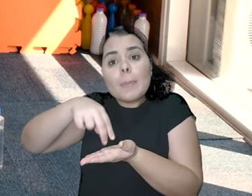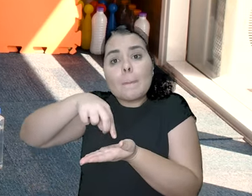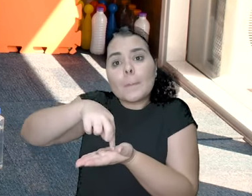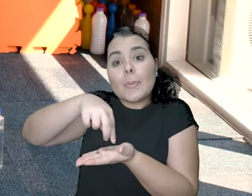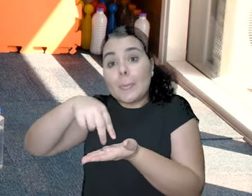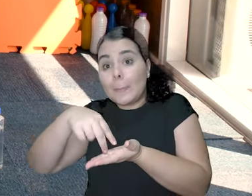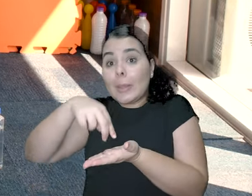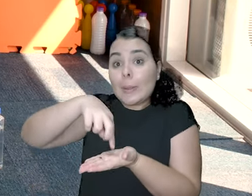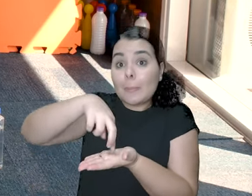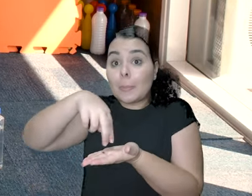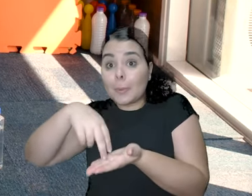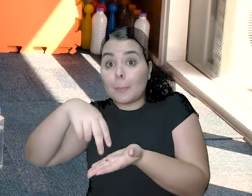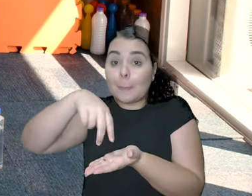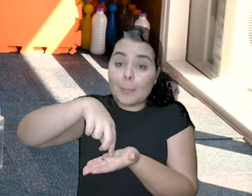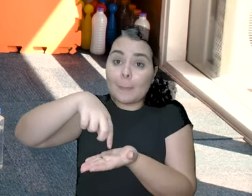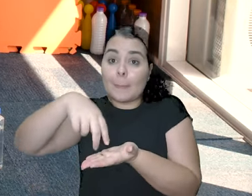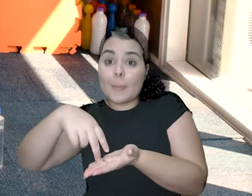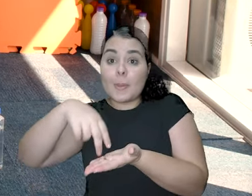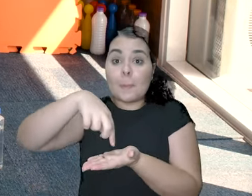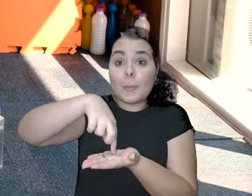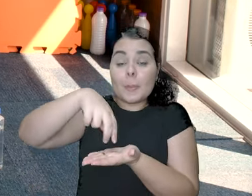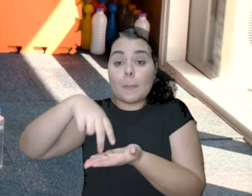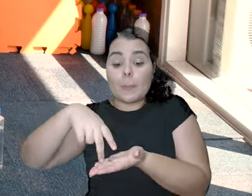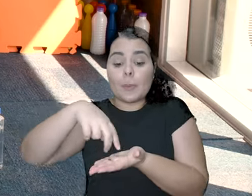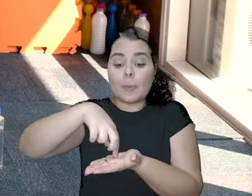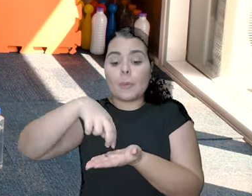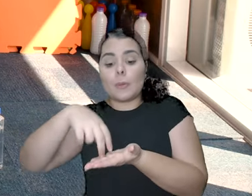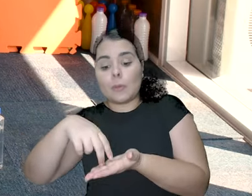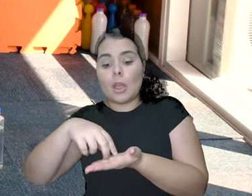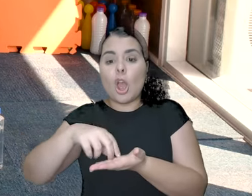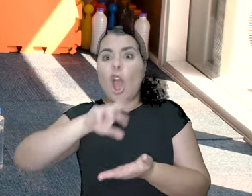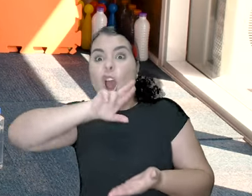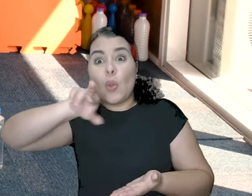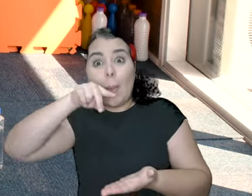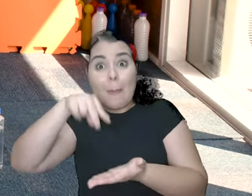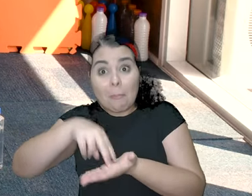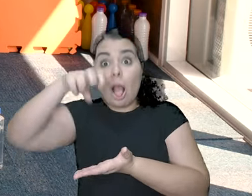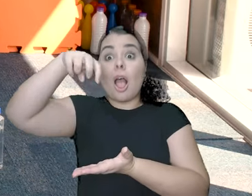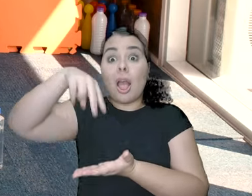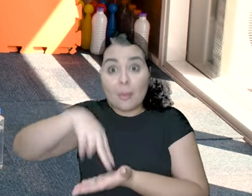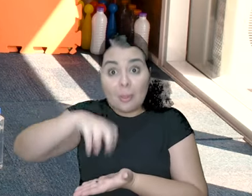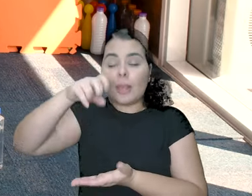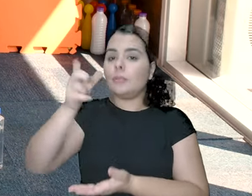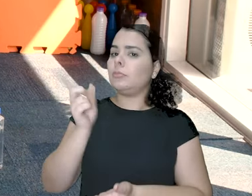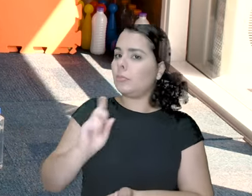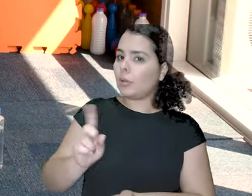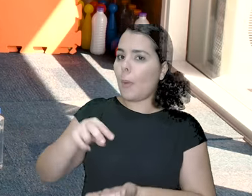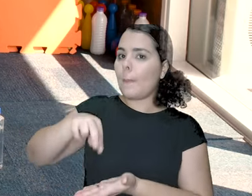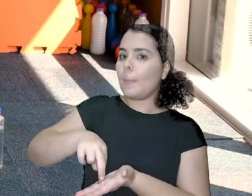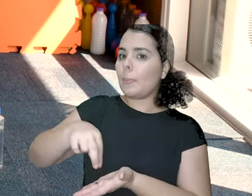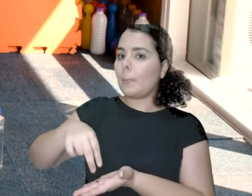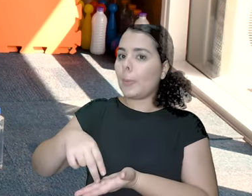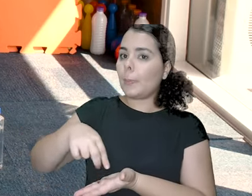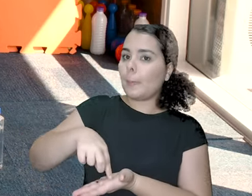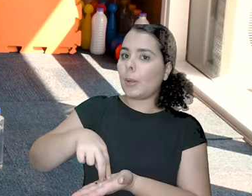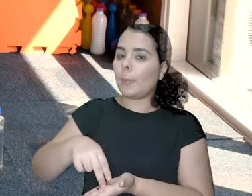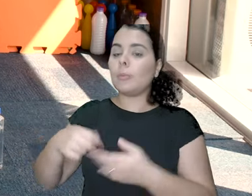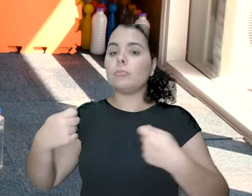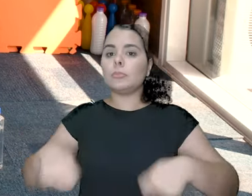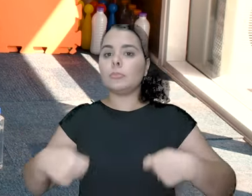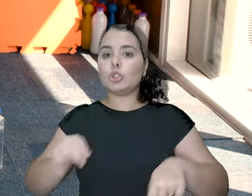fazer saltitos, como eu estou fazendo nesse momento. Não é para pular, tá, pessoal?